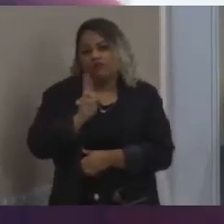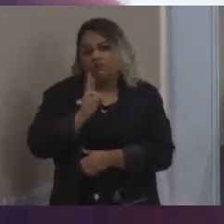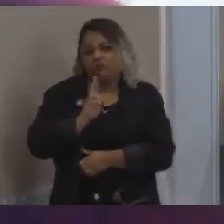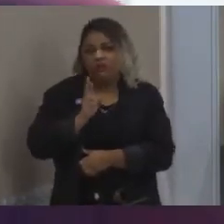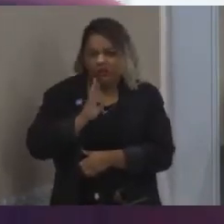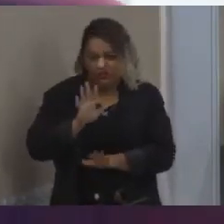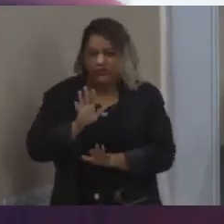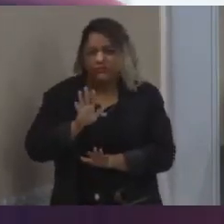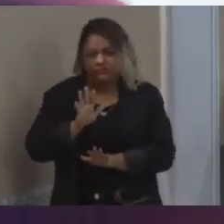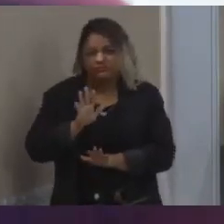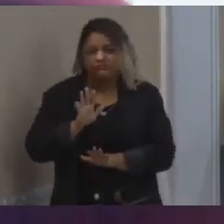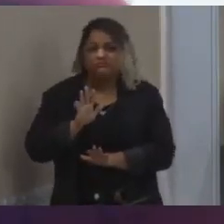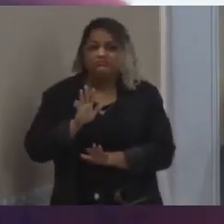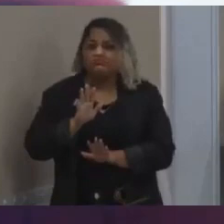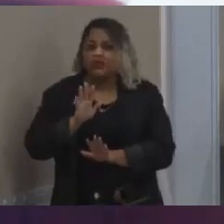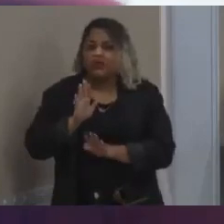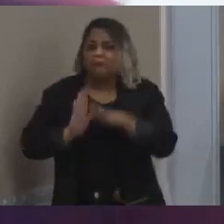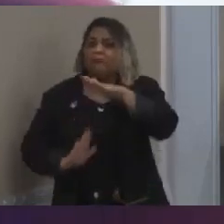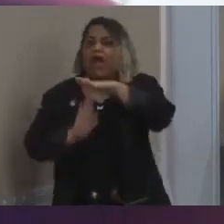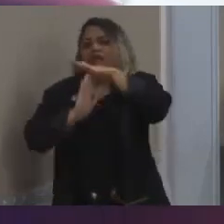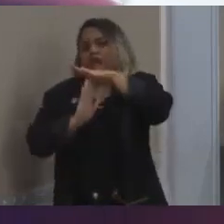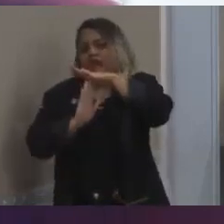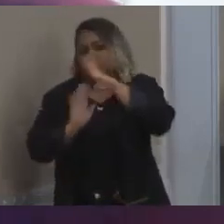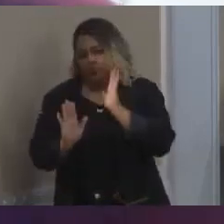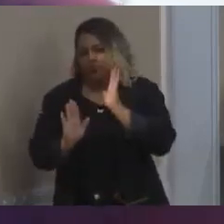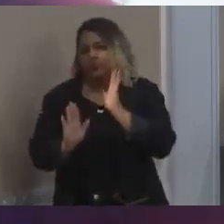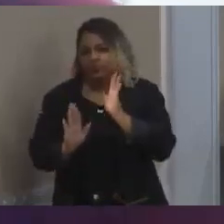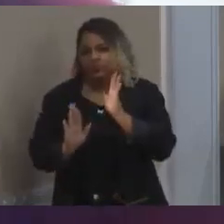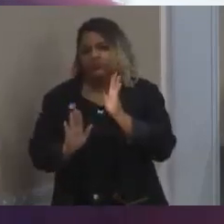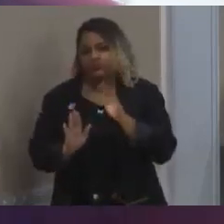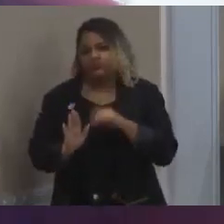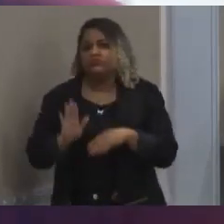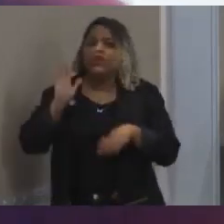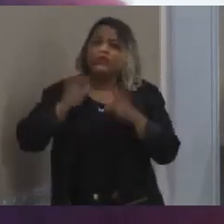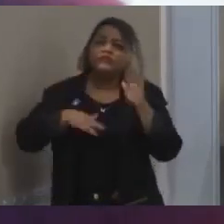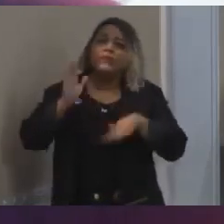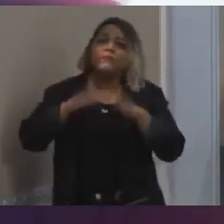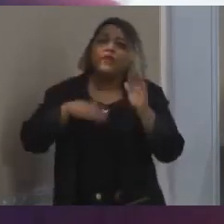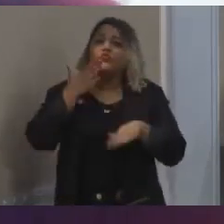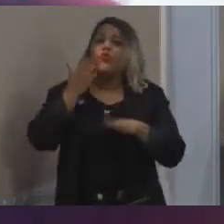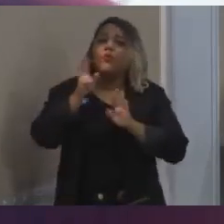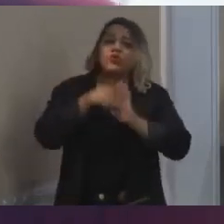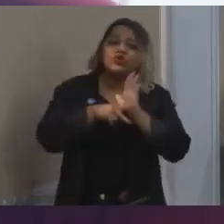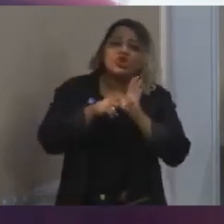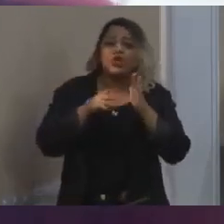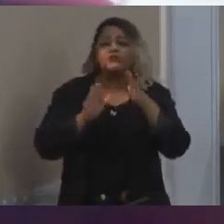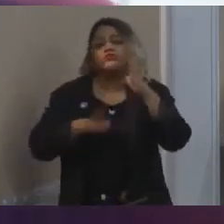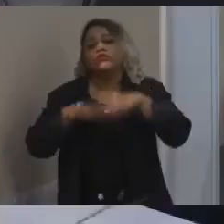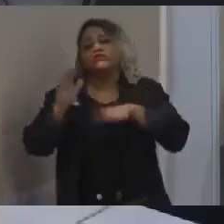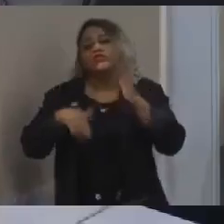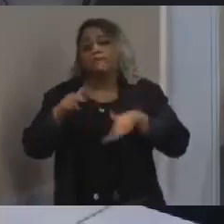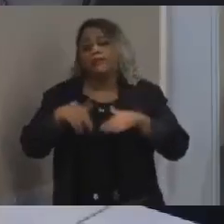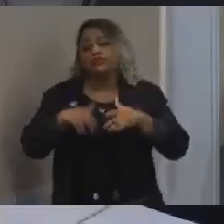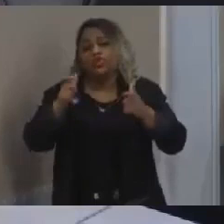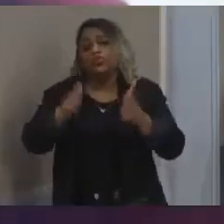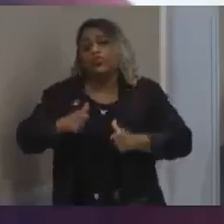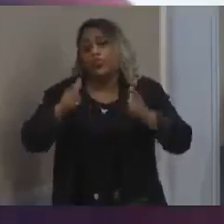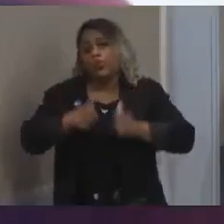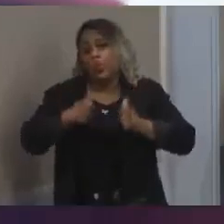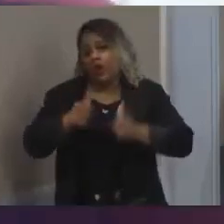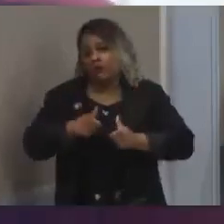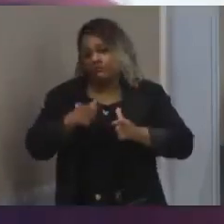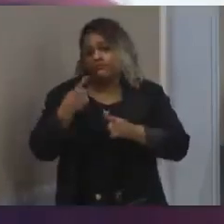vereador. Pode ser que não seja, a gente chegue a isso. Vai depender do projeto e depende do terreno, que cada terreno tem um nível de